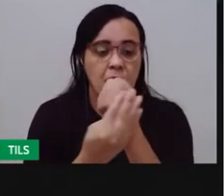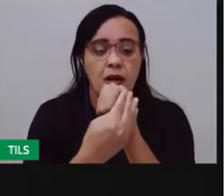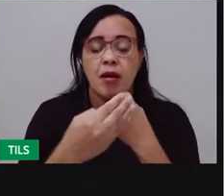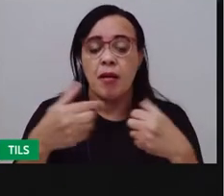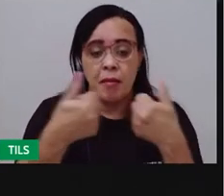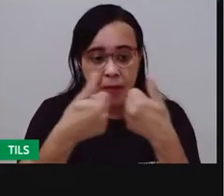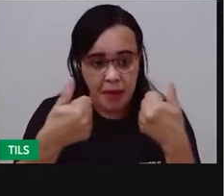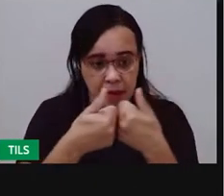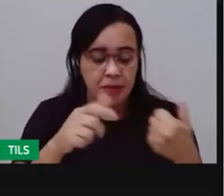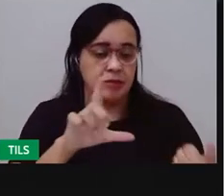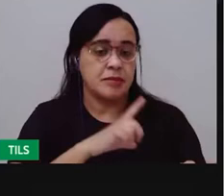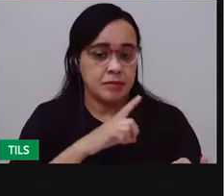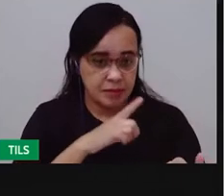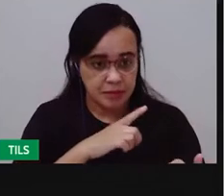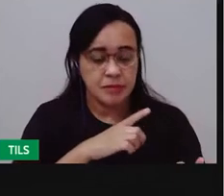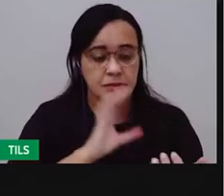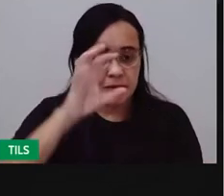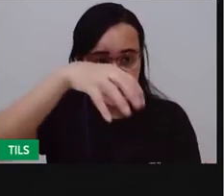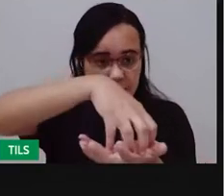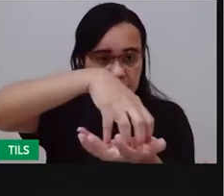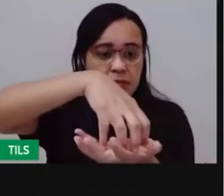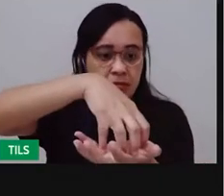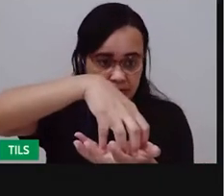na região central.